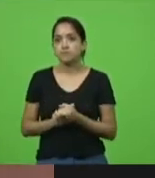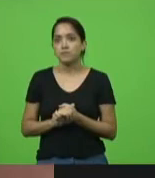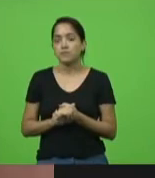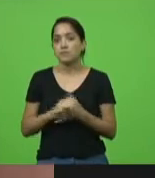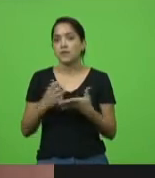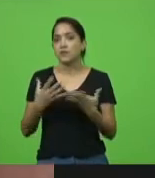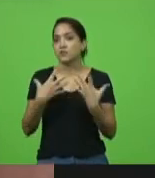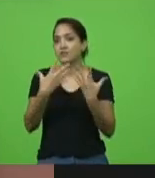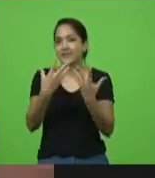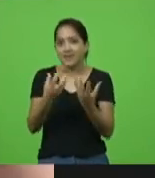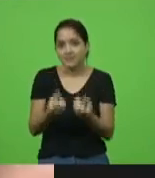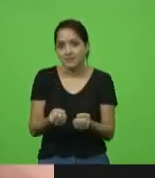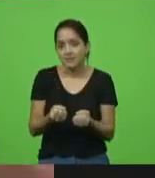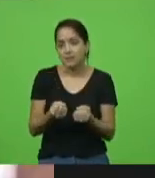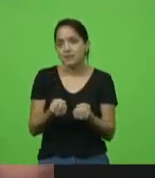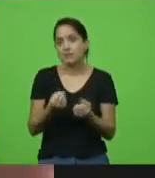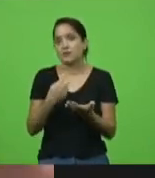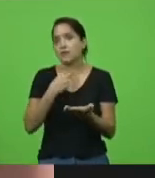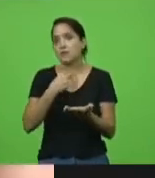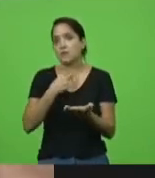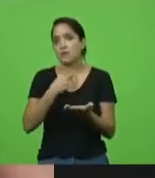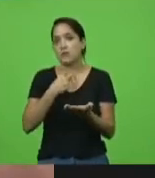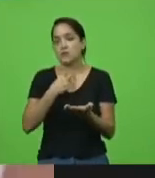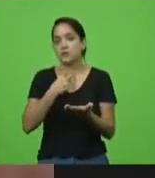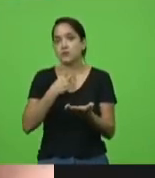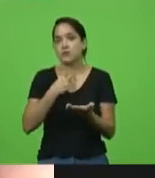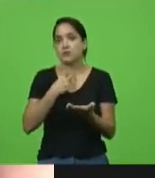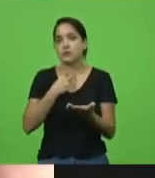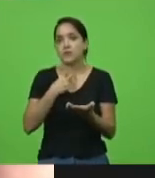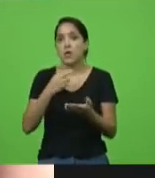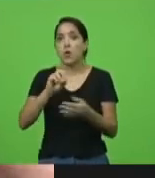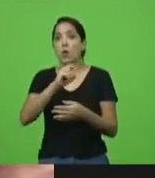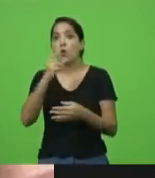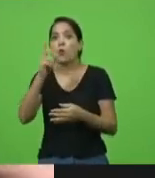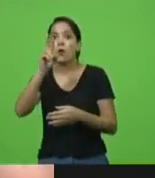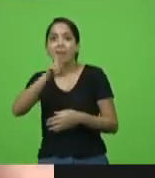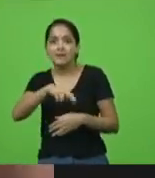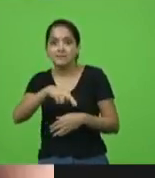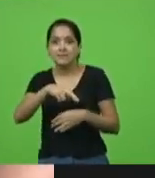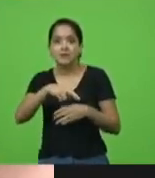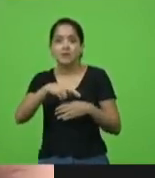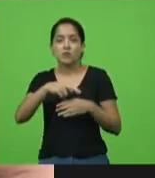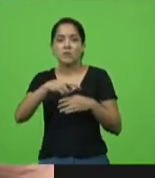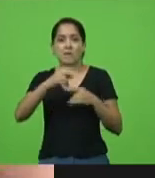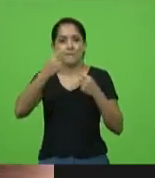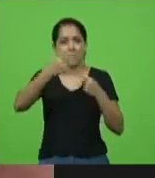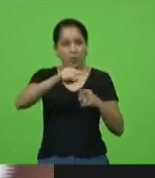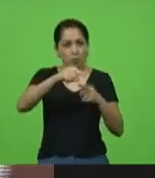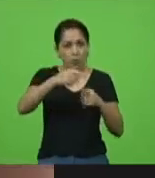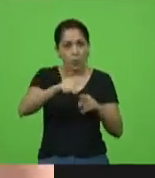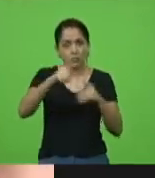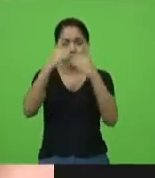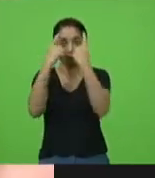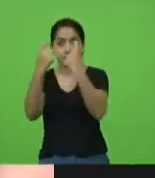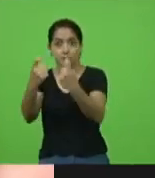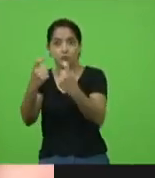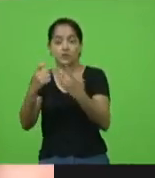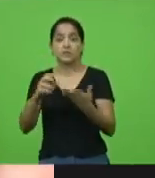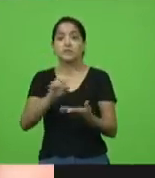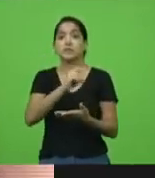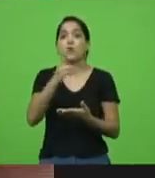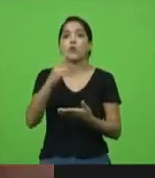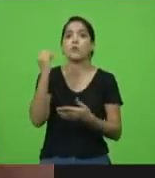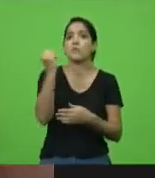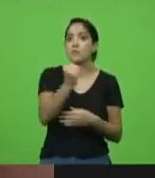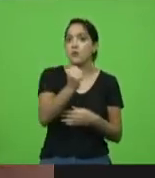aceitar que seja motivo ou razão para ataques, violência ou até mesmo a morte.